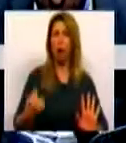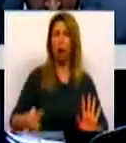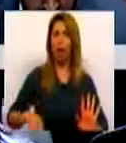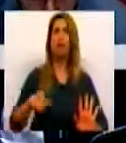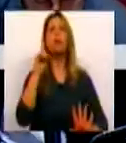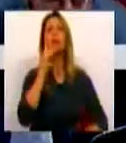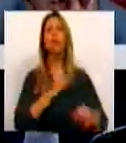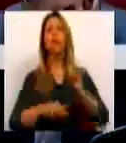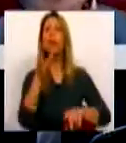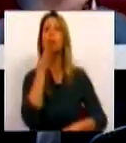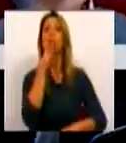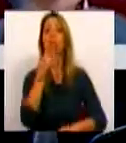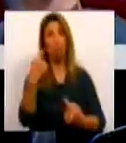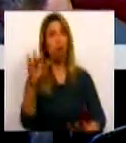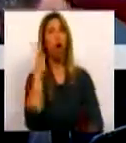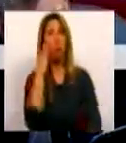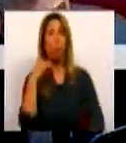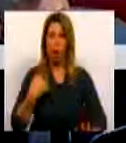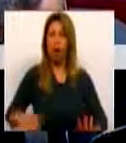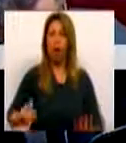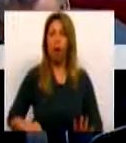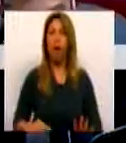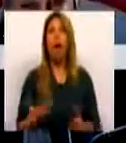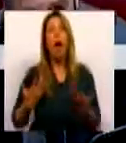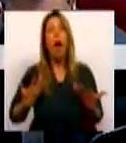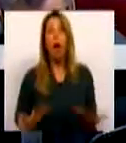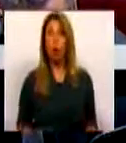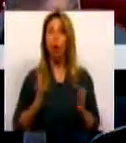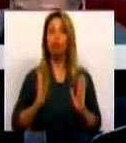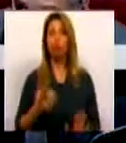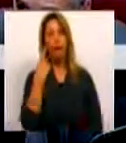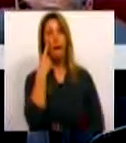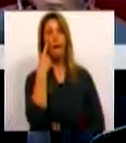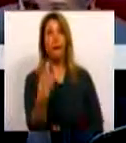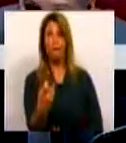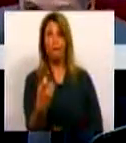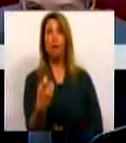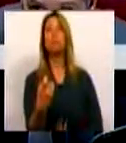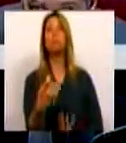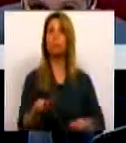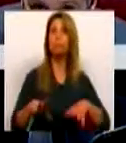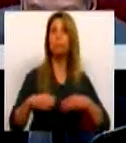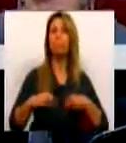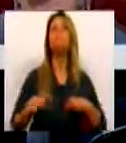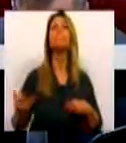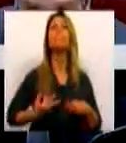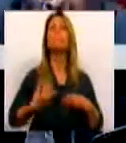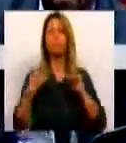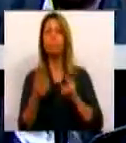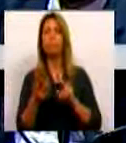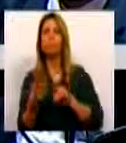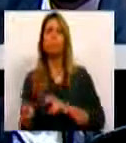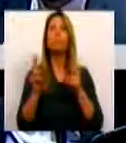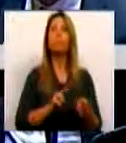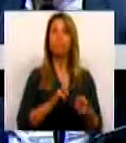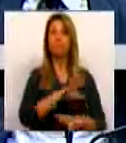Tenho um número. É que neste momento foram reconhecidos como vínculos a ser transformados no Ministério do